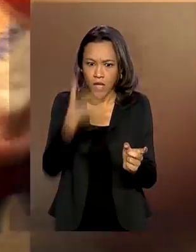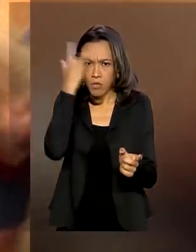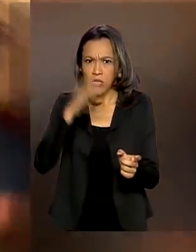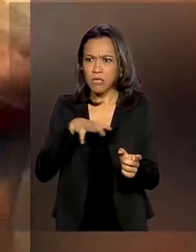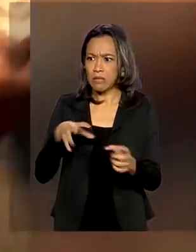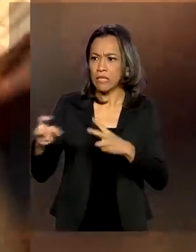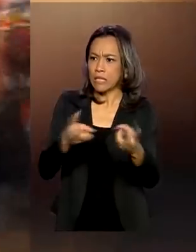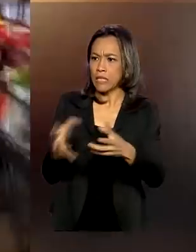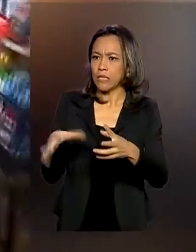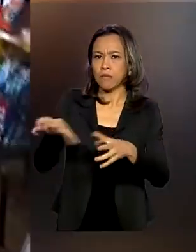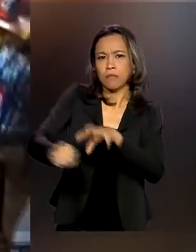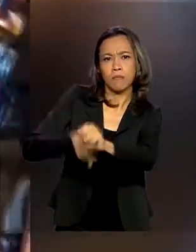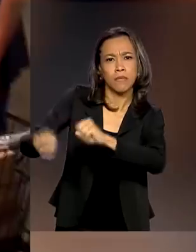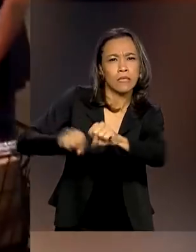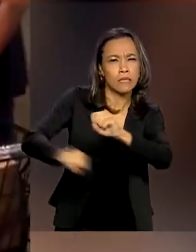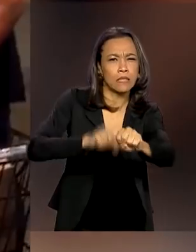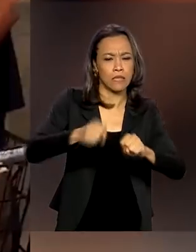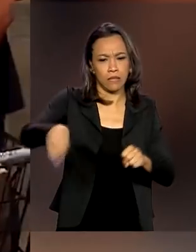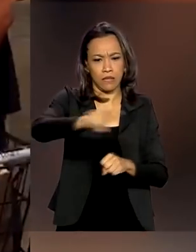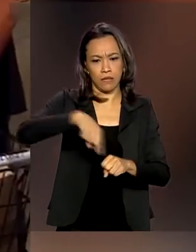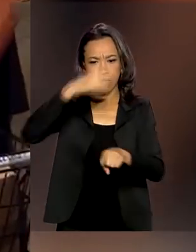briga entre os consumidores.